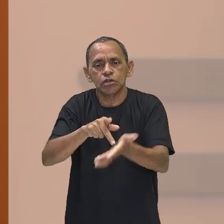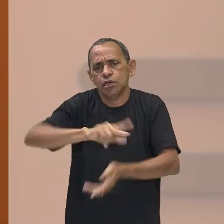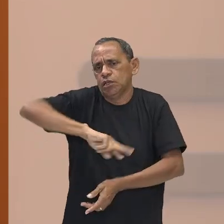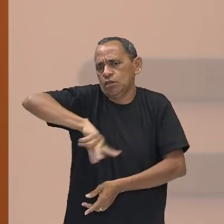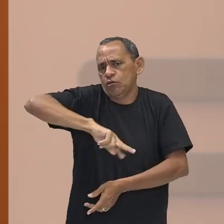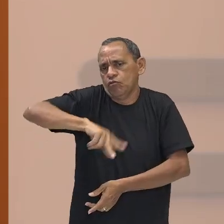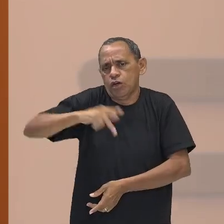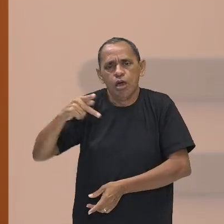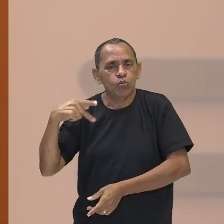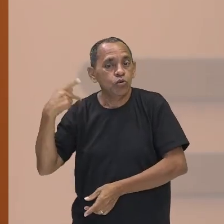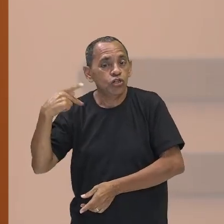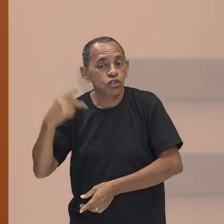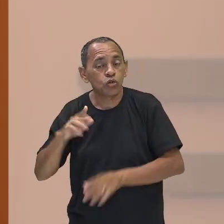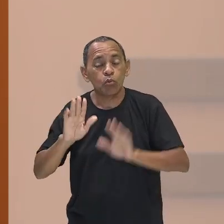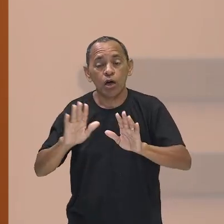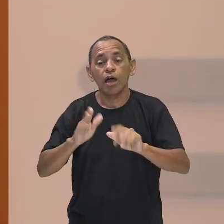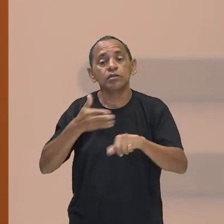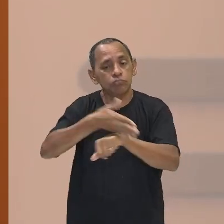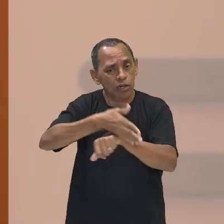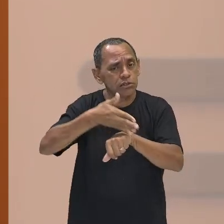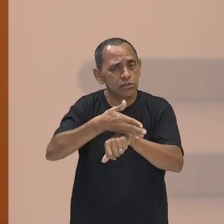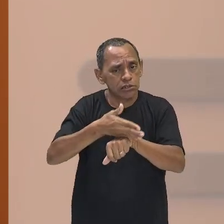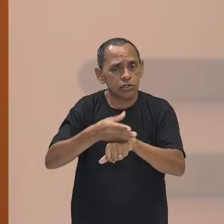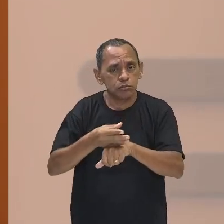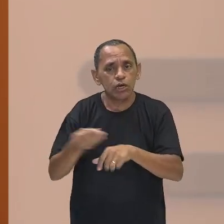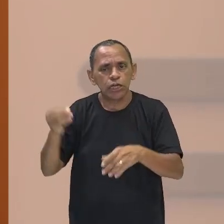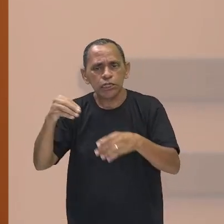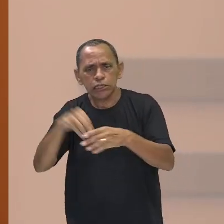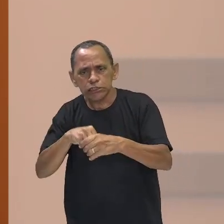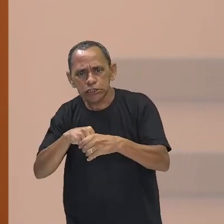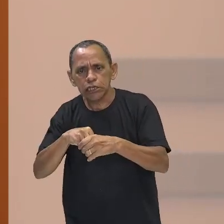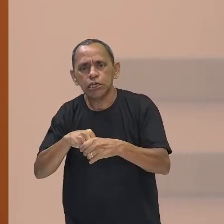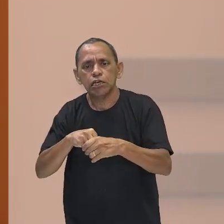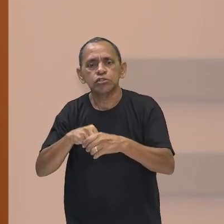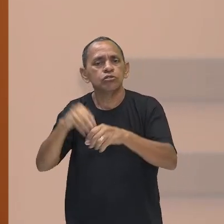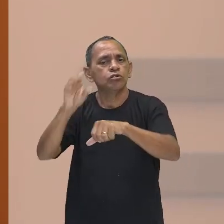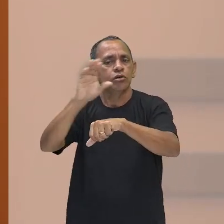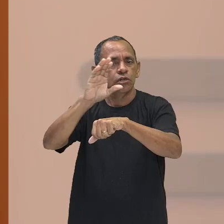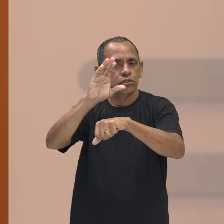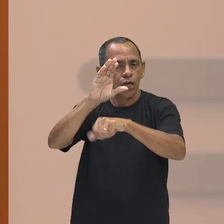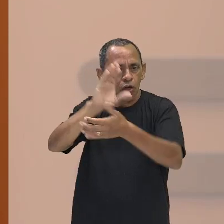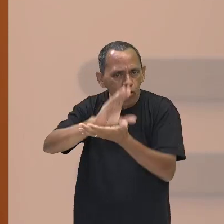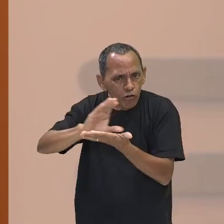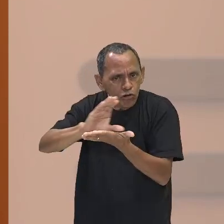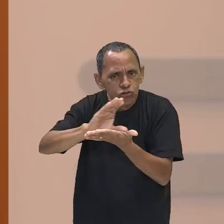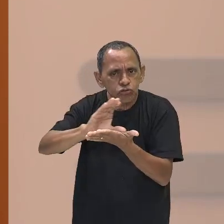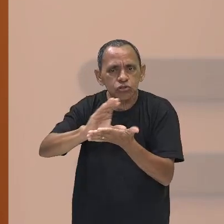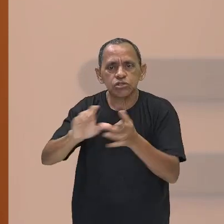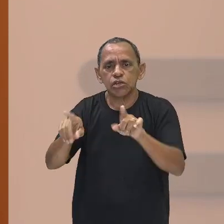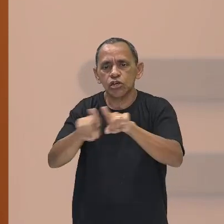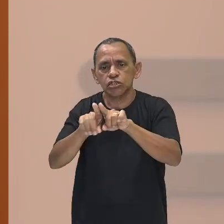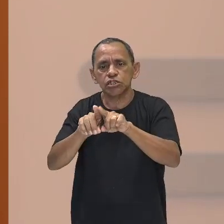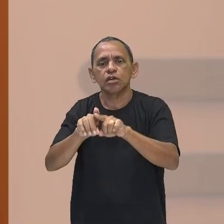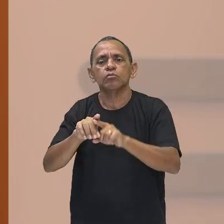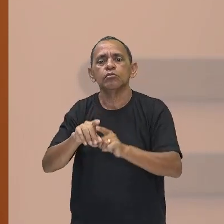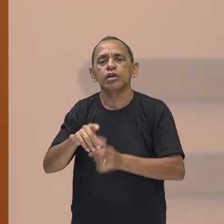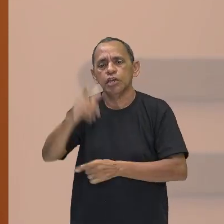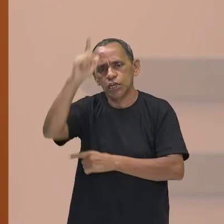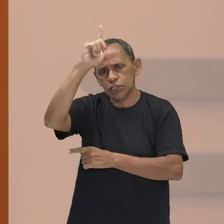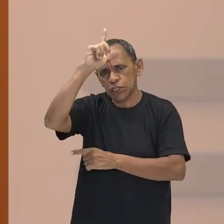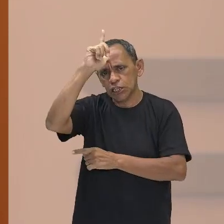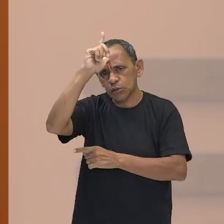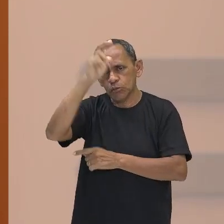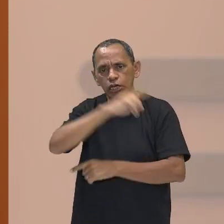vai participar, por exemplo, na Constituição, da Constituição da Alemanha, na